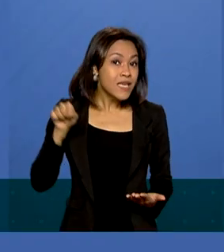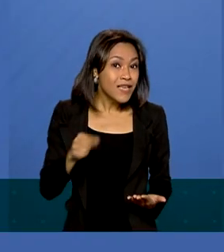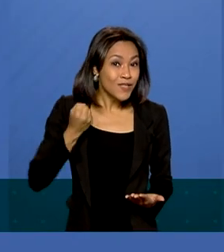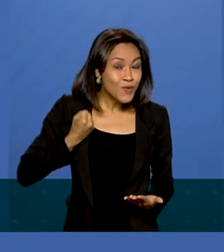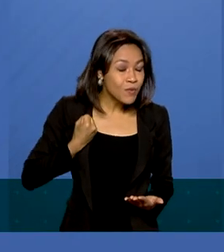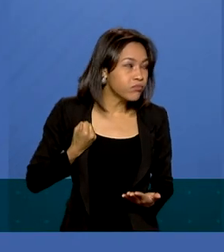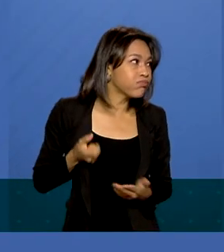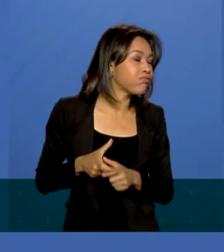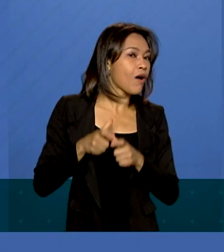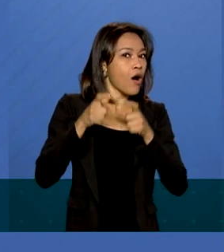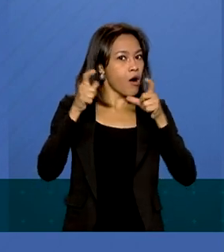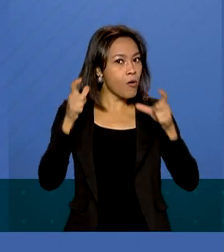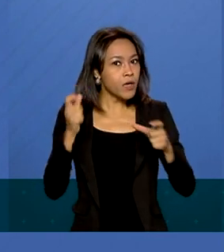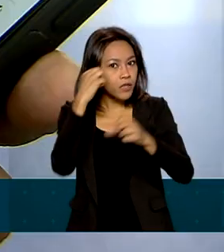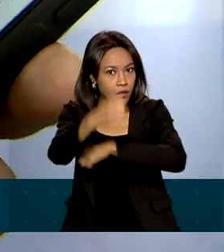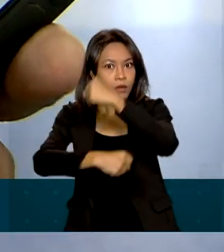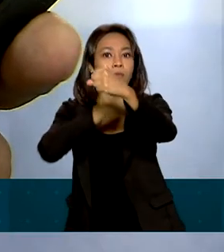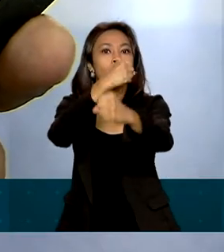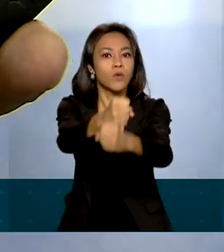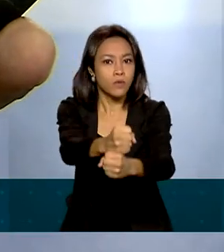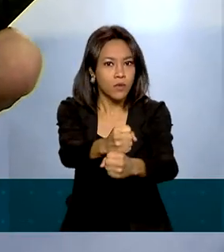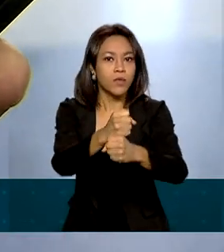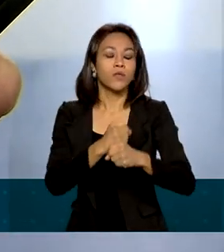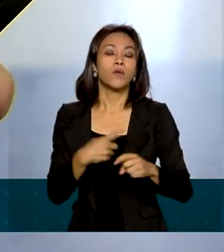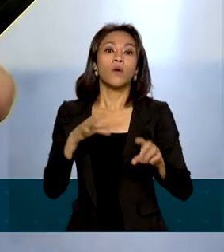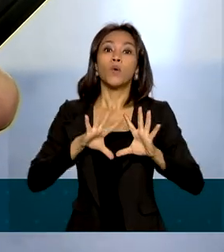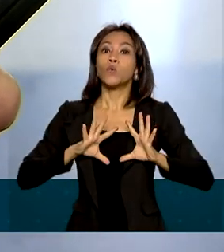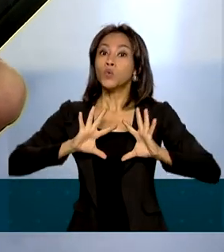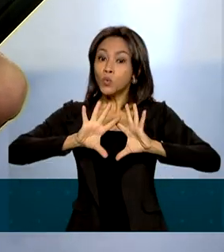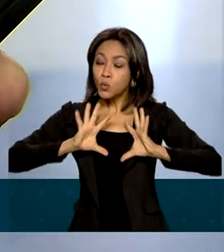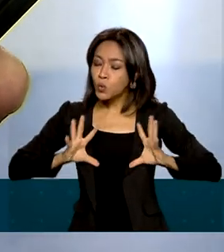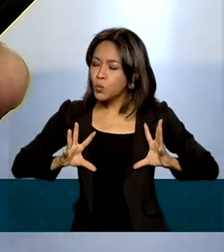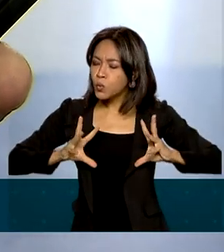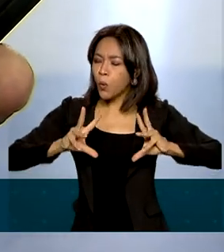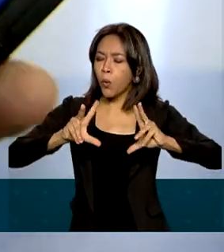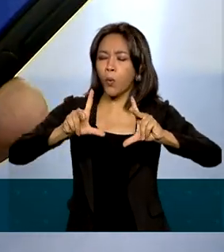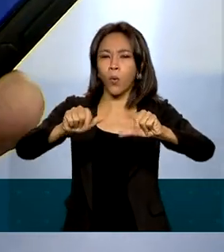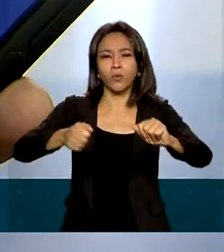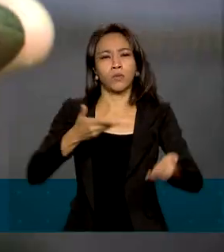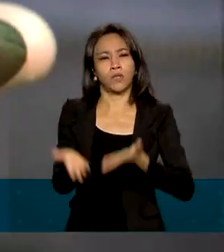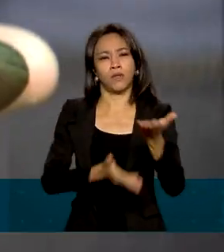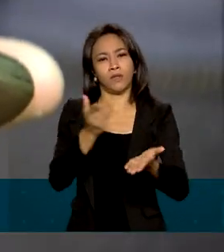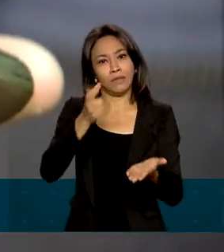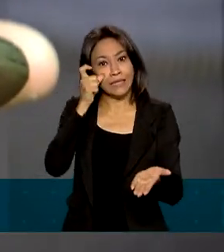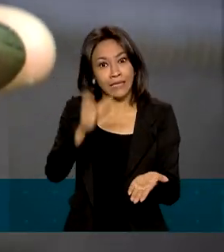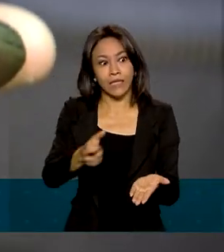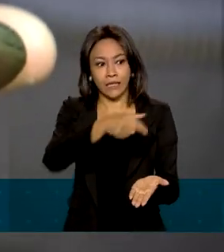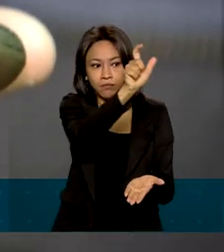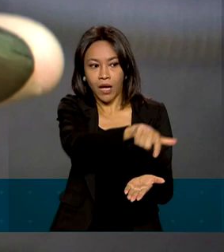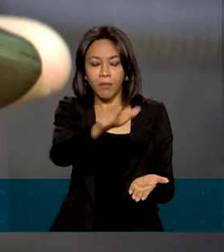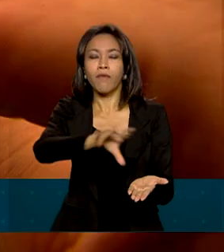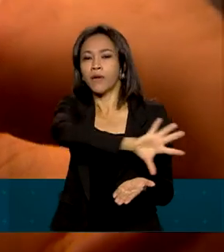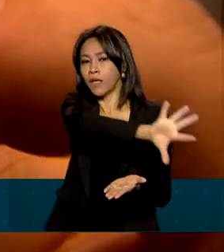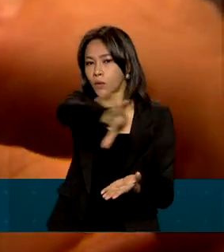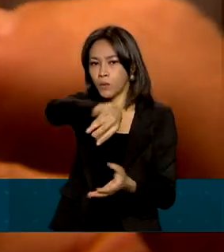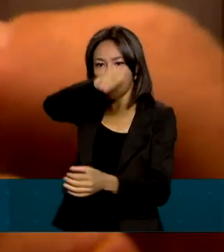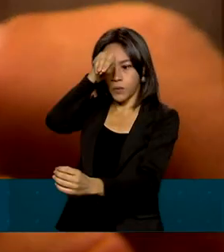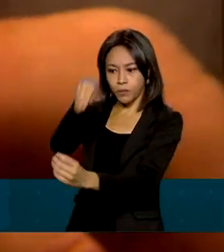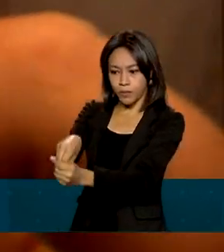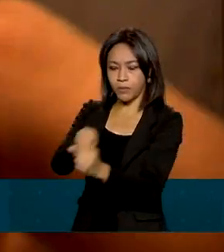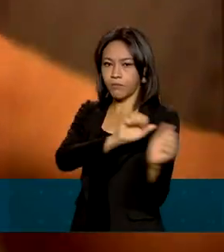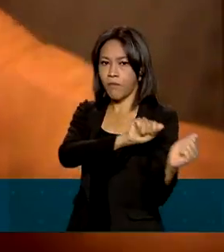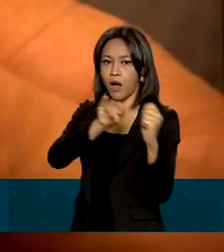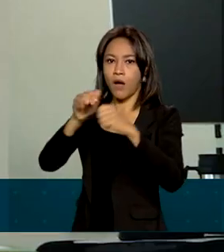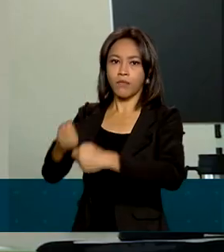número aumente até o ano que vem, quando todos os serviços de interesse do servidor deverão estar disponíveis na